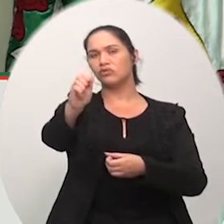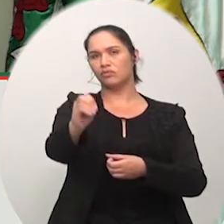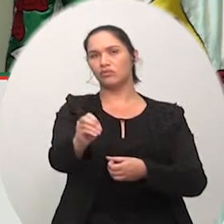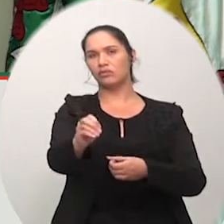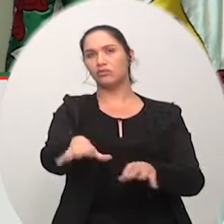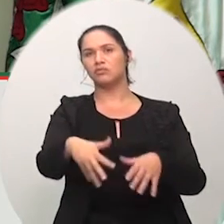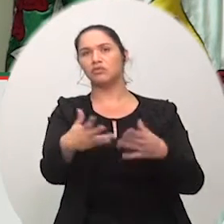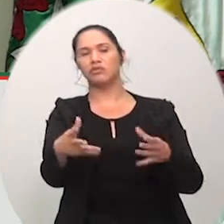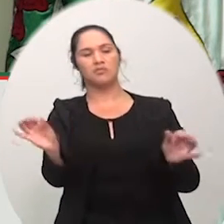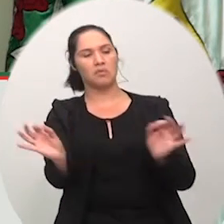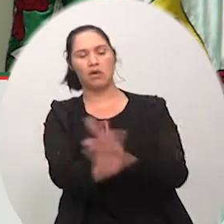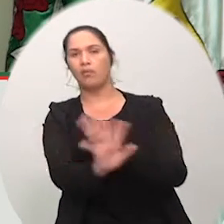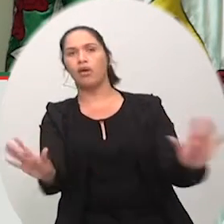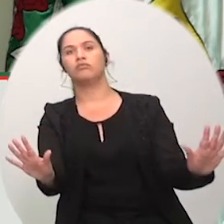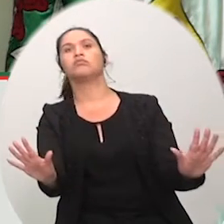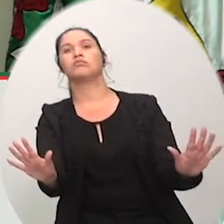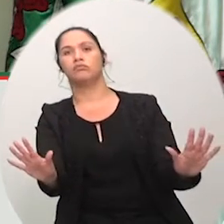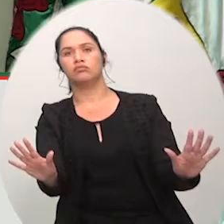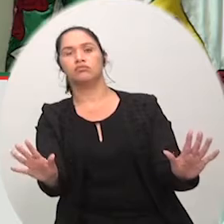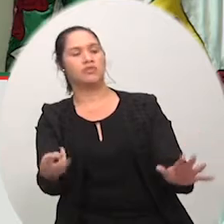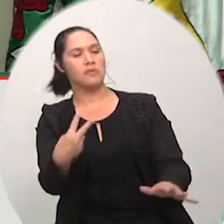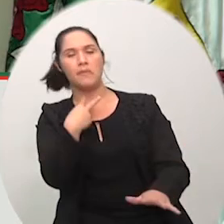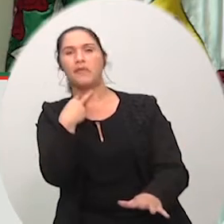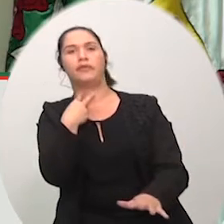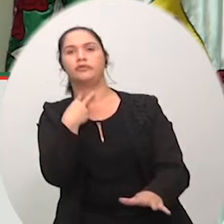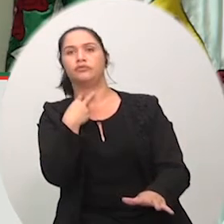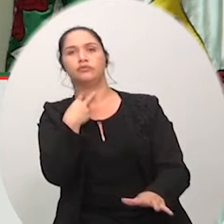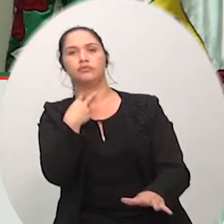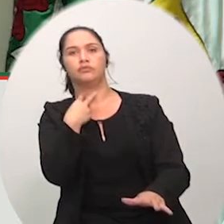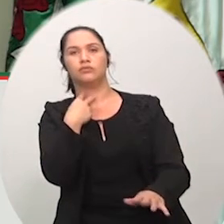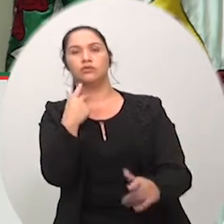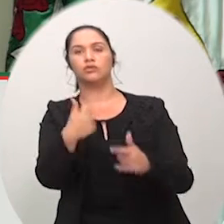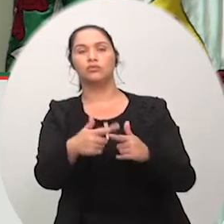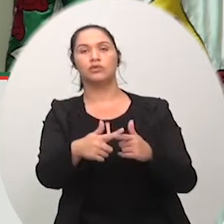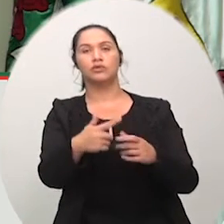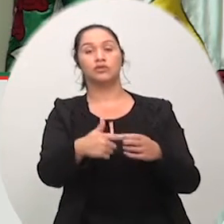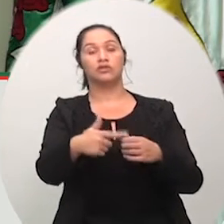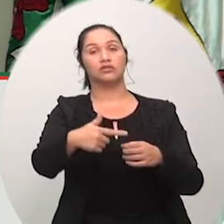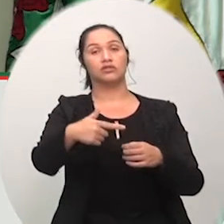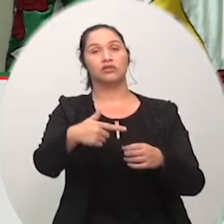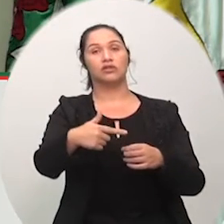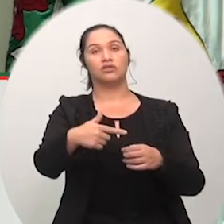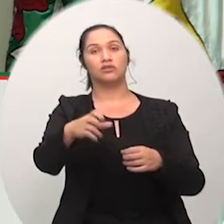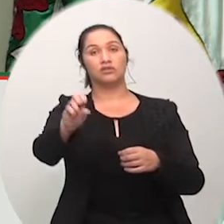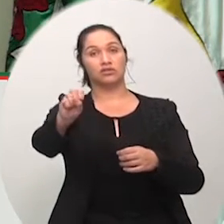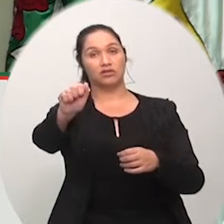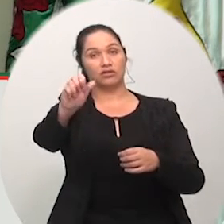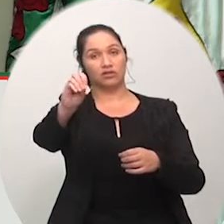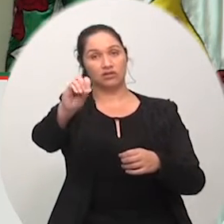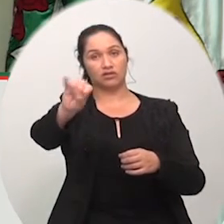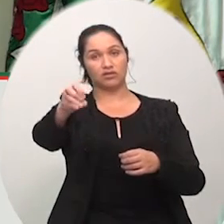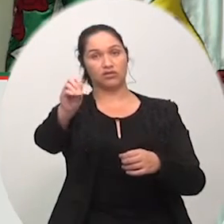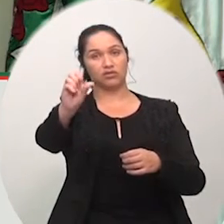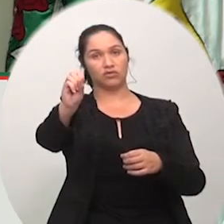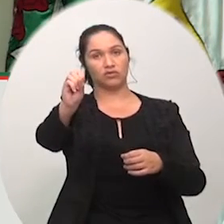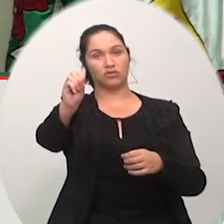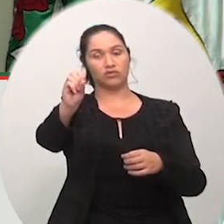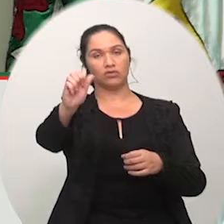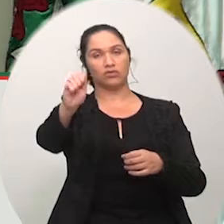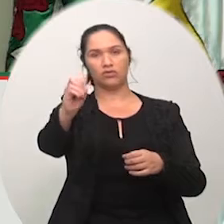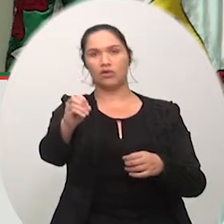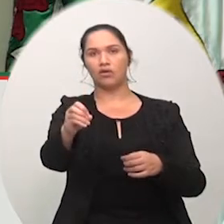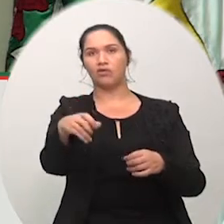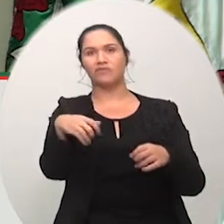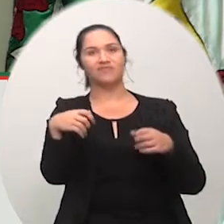dos pedágios está ok então só para registrar que São João do Sul não deveria nem estar na lista porque já houve uma audiência pública